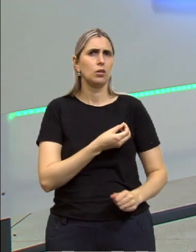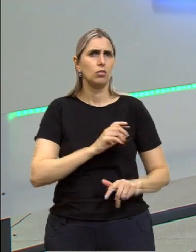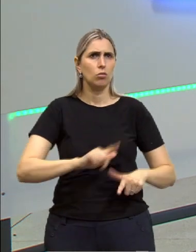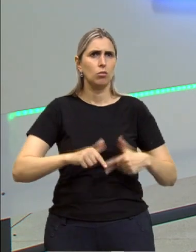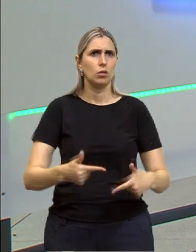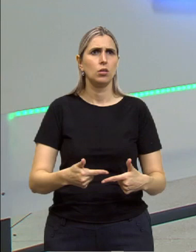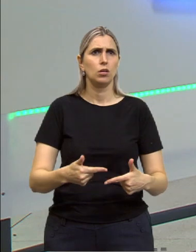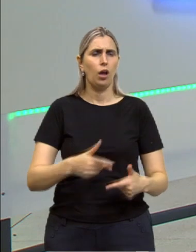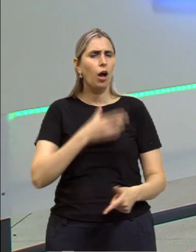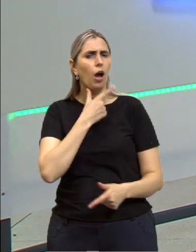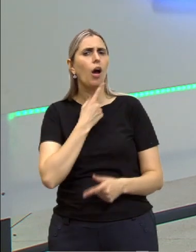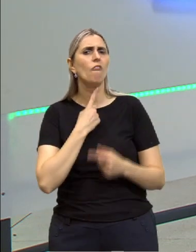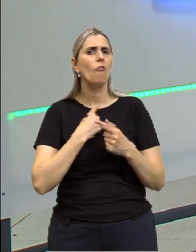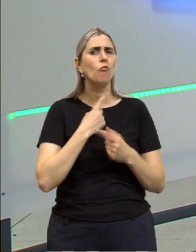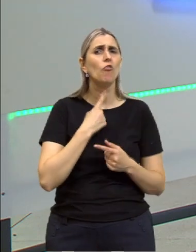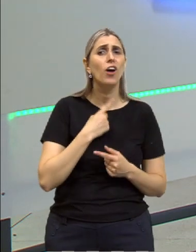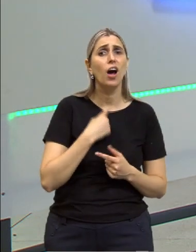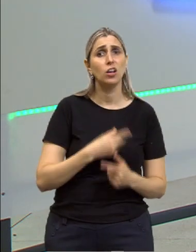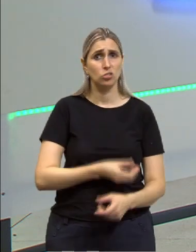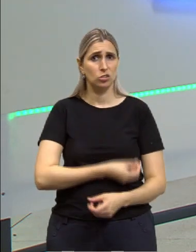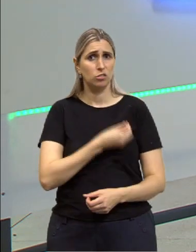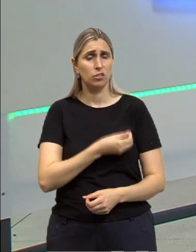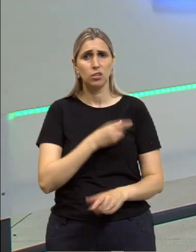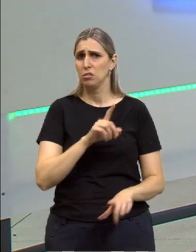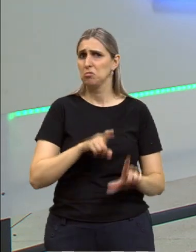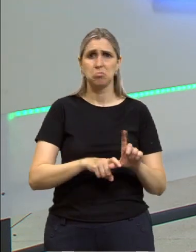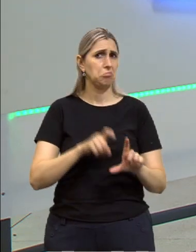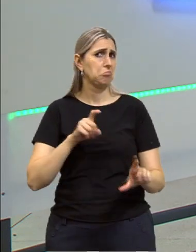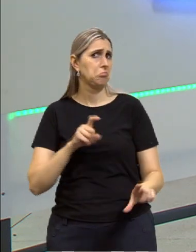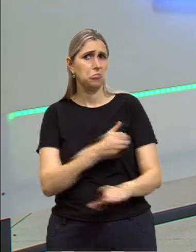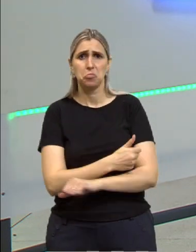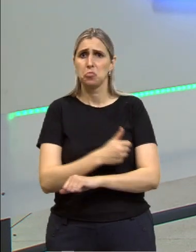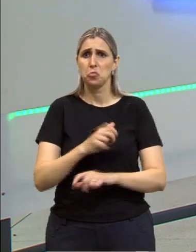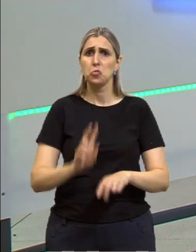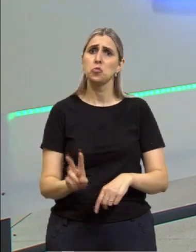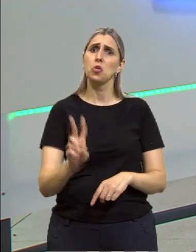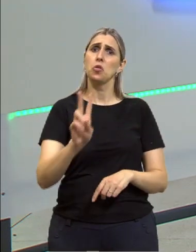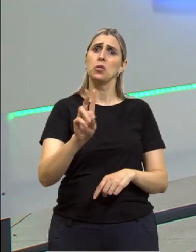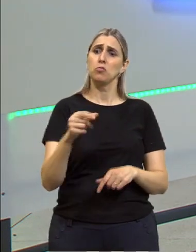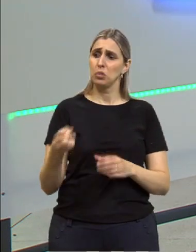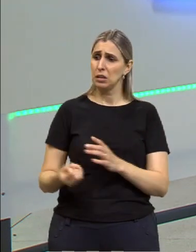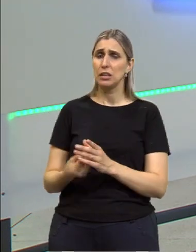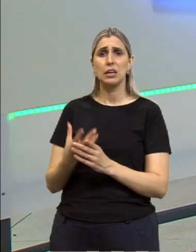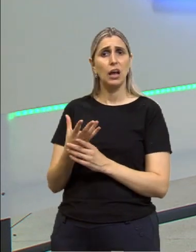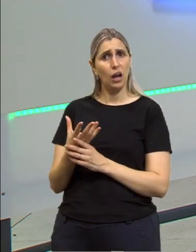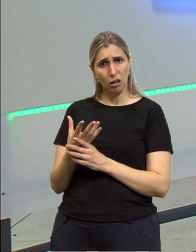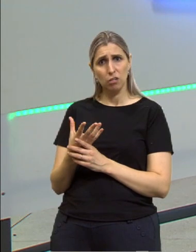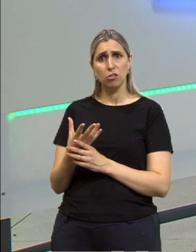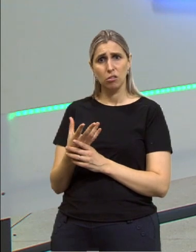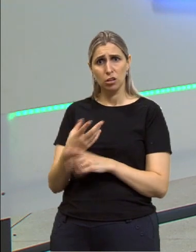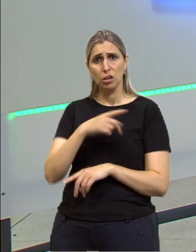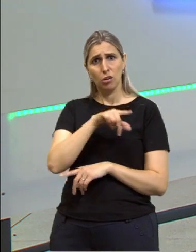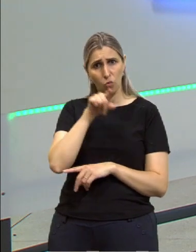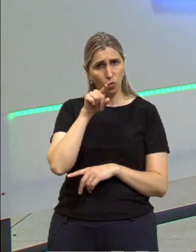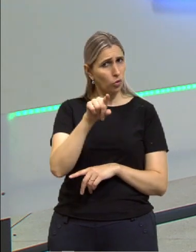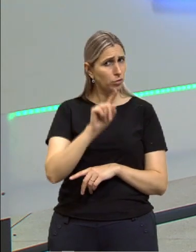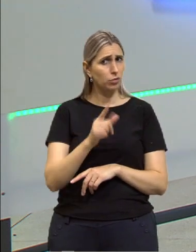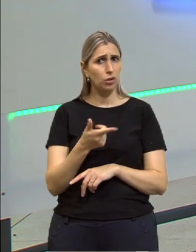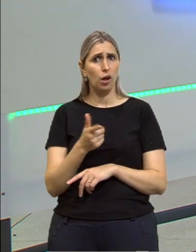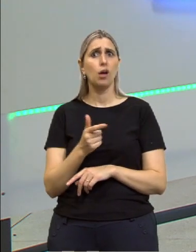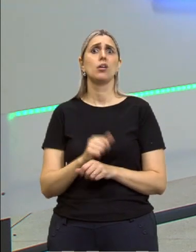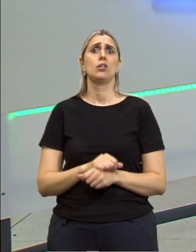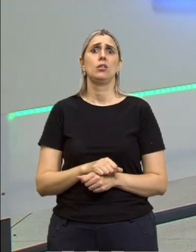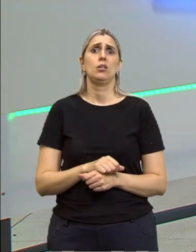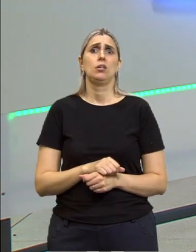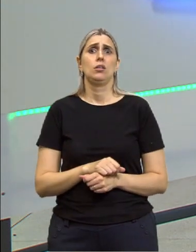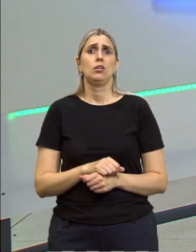agir, vontade de viver, independente dos valores, porque esses valores todos são criados justamente para que você não tenha